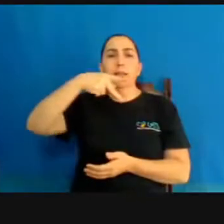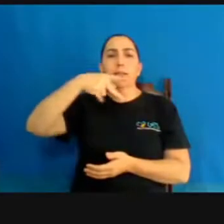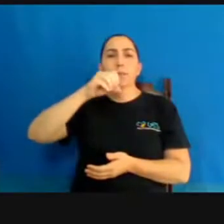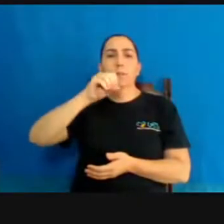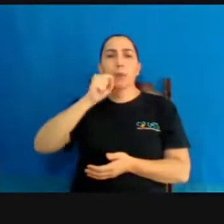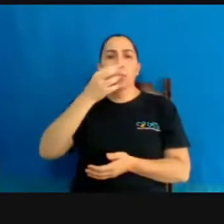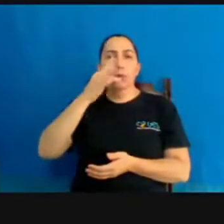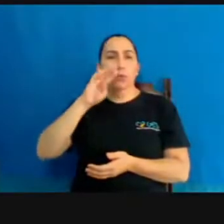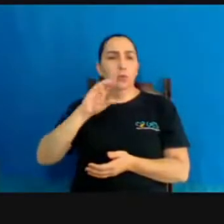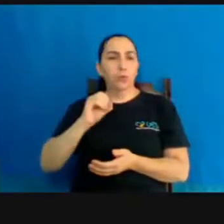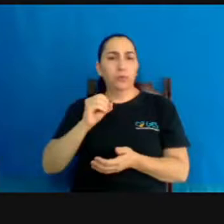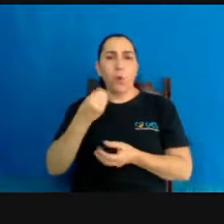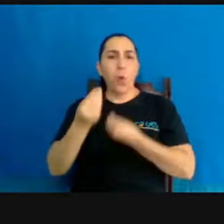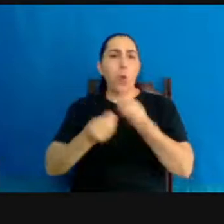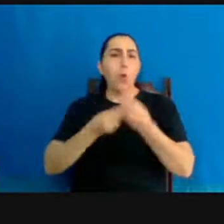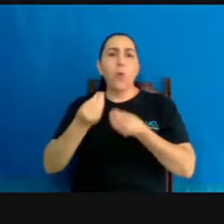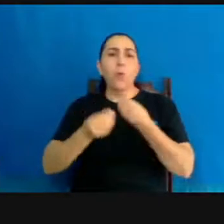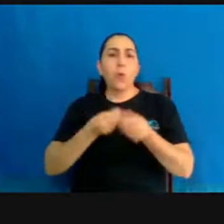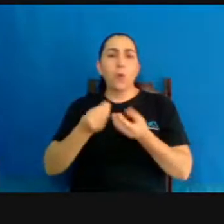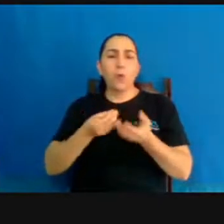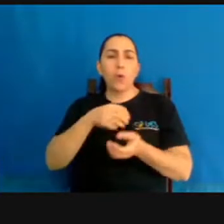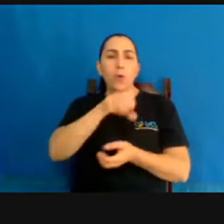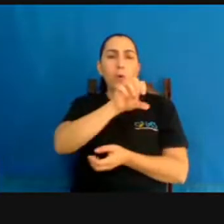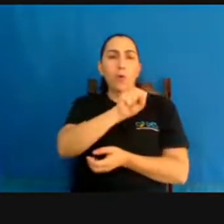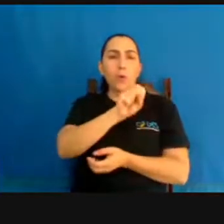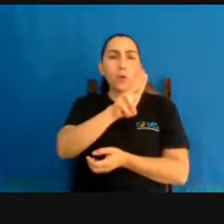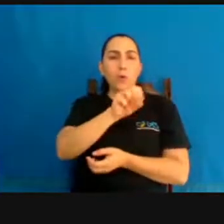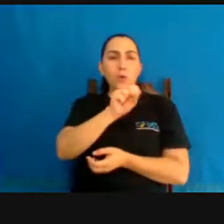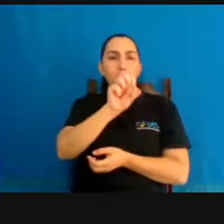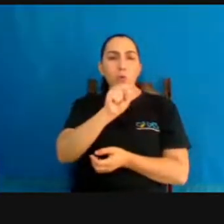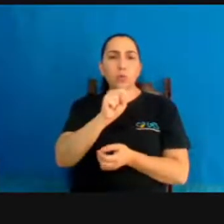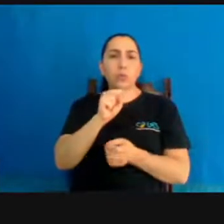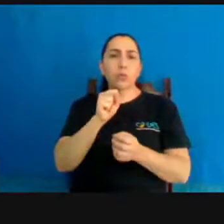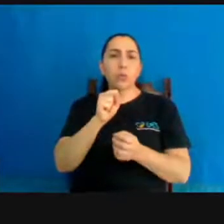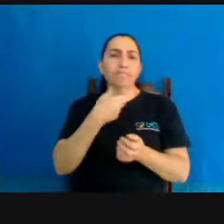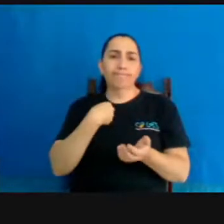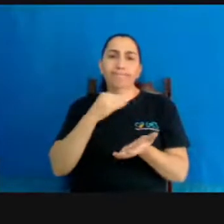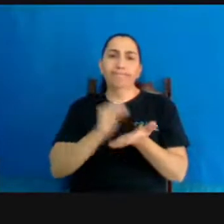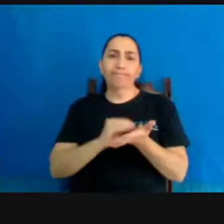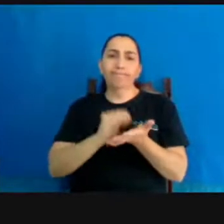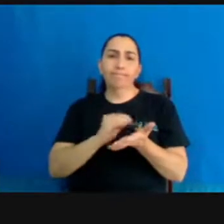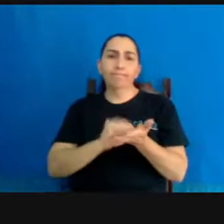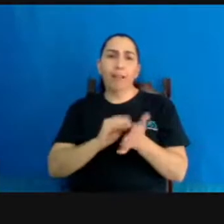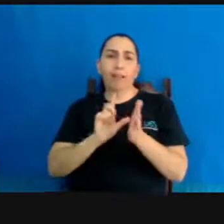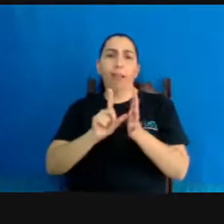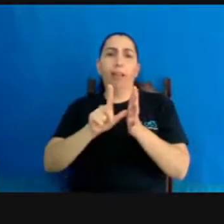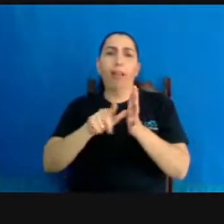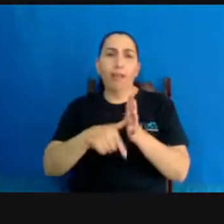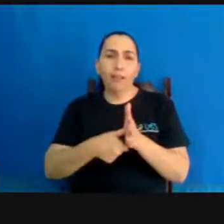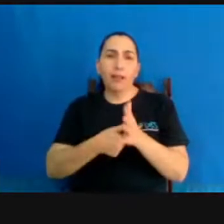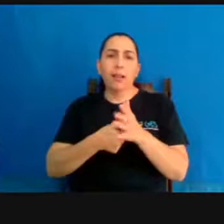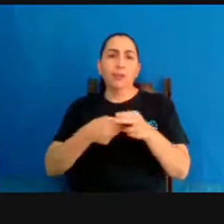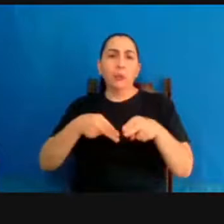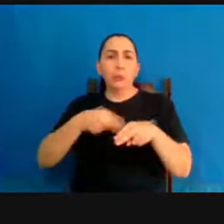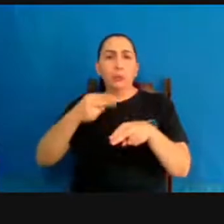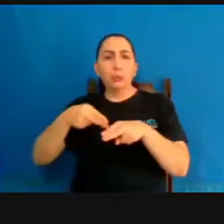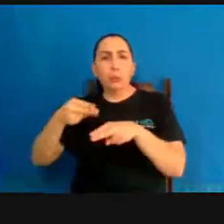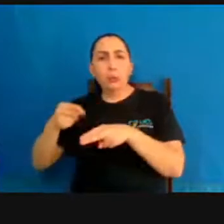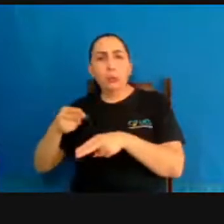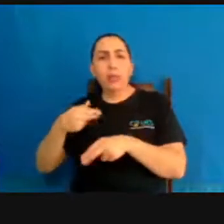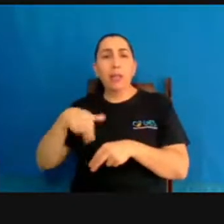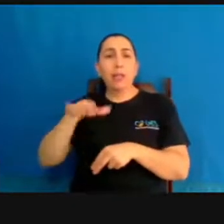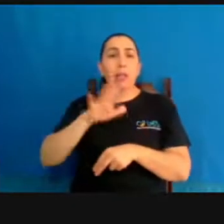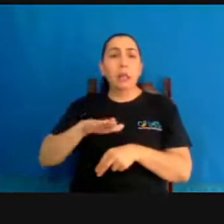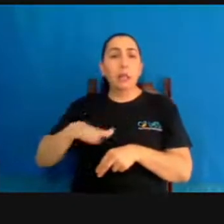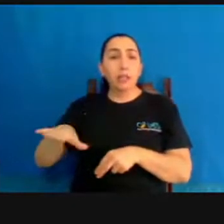consegue atender uma parte da população, Quanto atrás nas cirurgias, hoje há crianças que morrem por falta